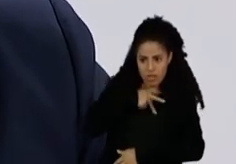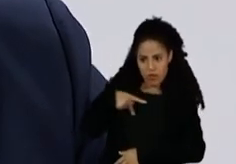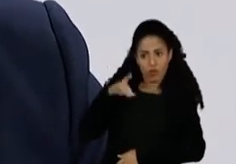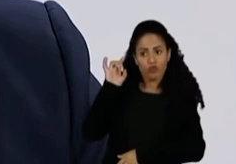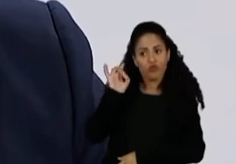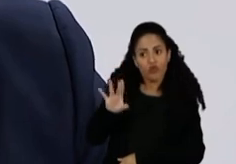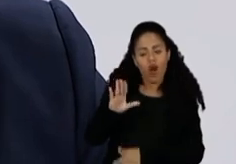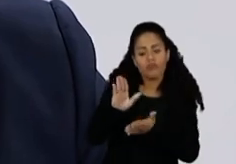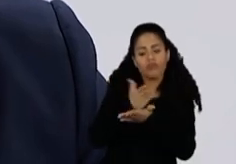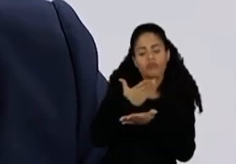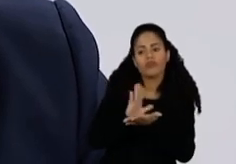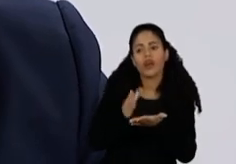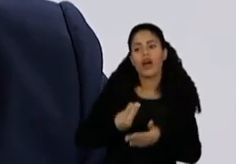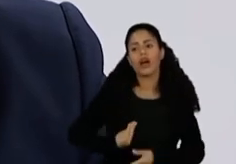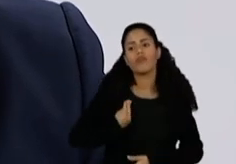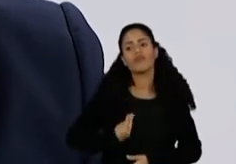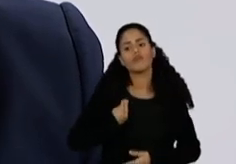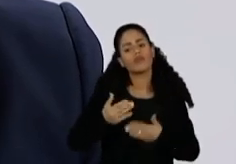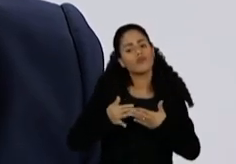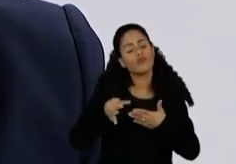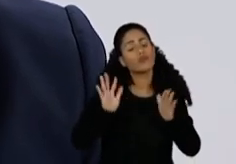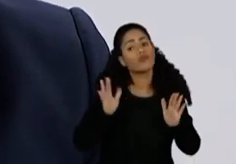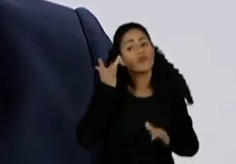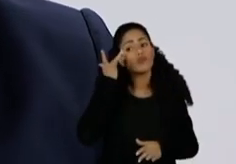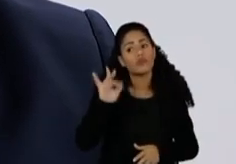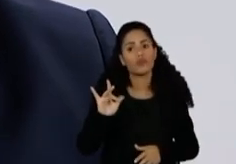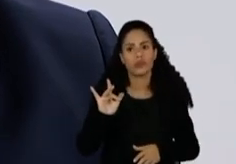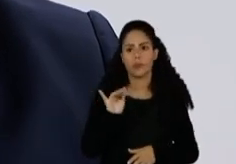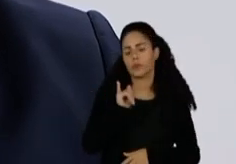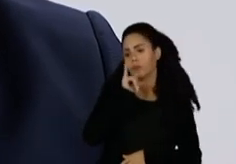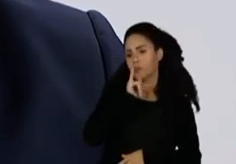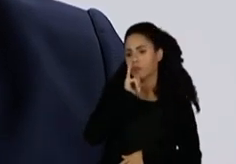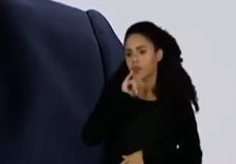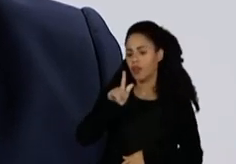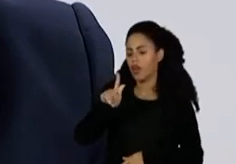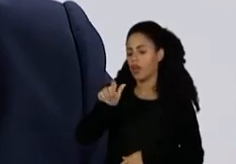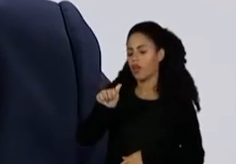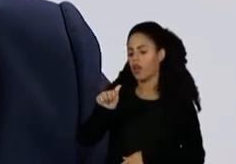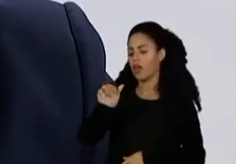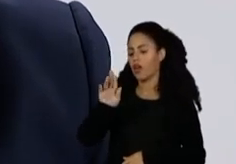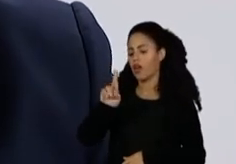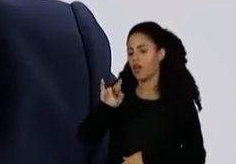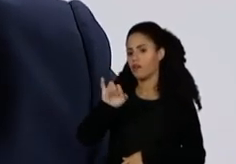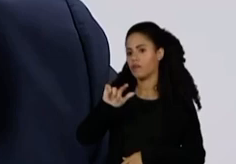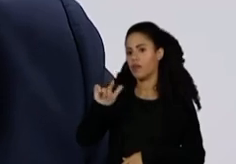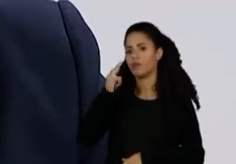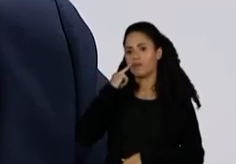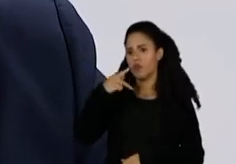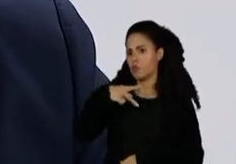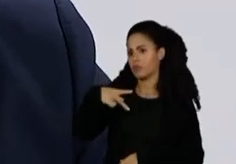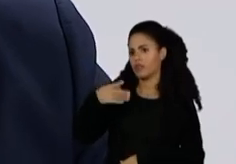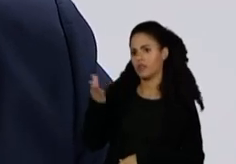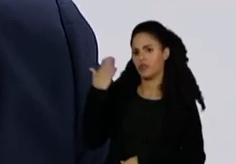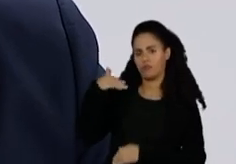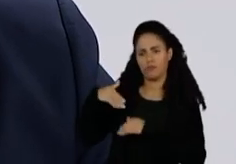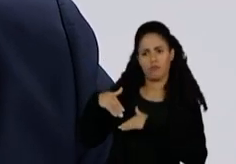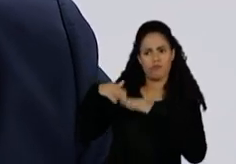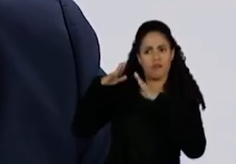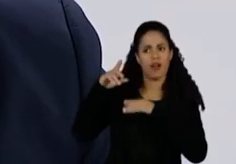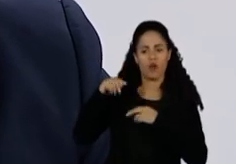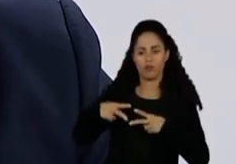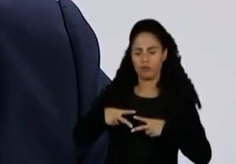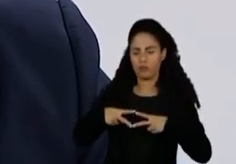coincidir ou pode não coincidir com o mandato do governo. Por que coincidir? O Gabriel, por exemplo, que foi um tremendo presidente também, vejo um dos maiores da história da